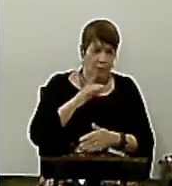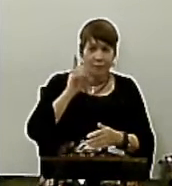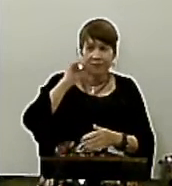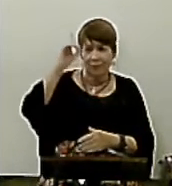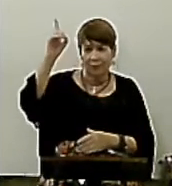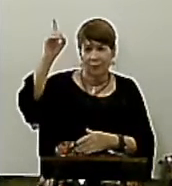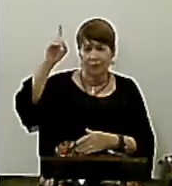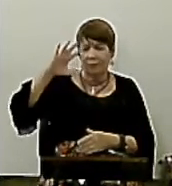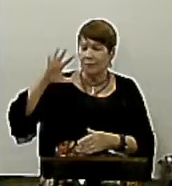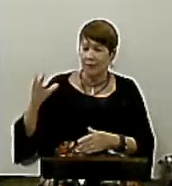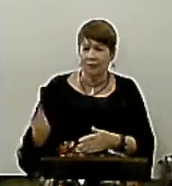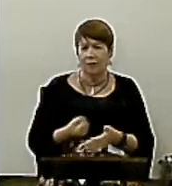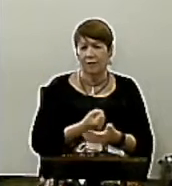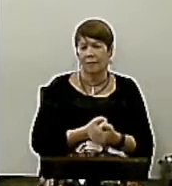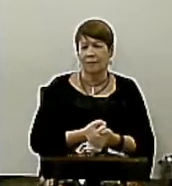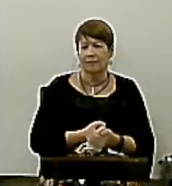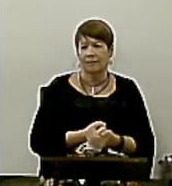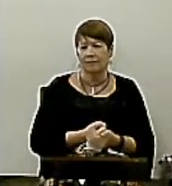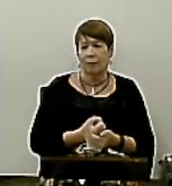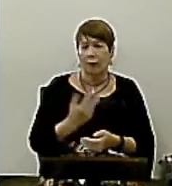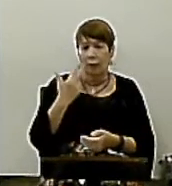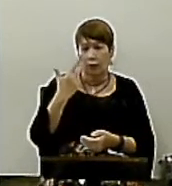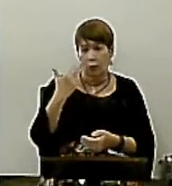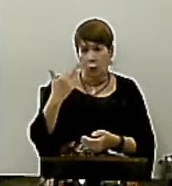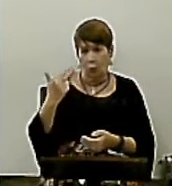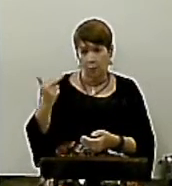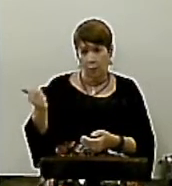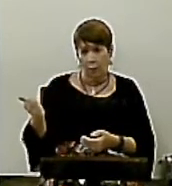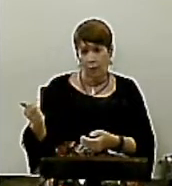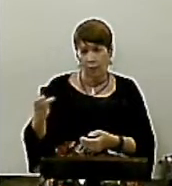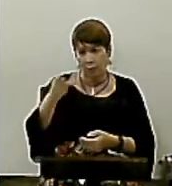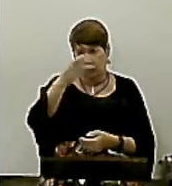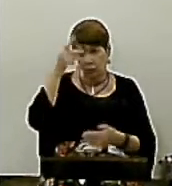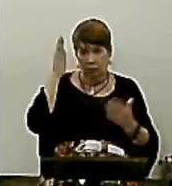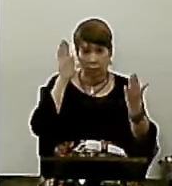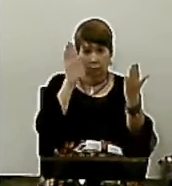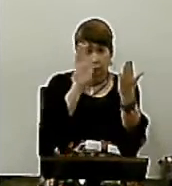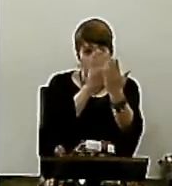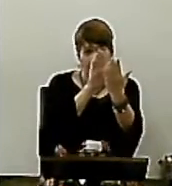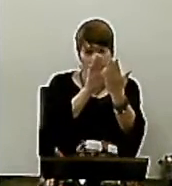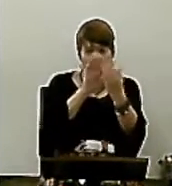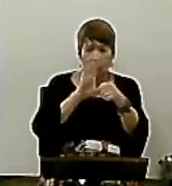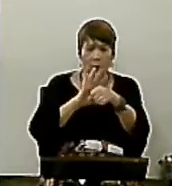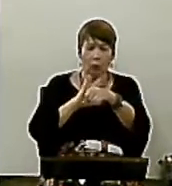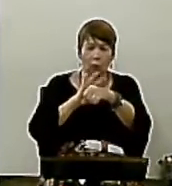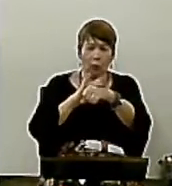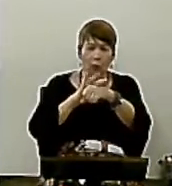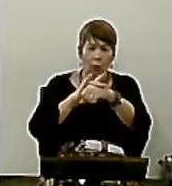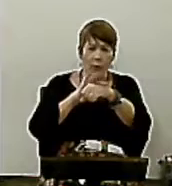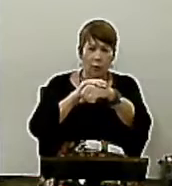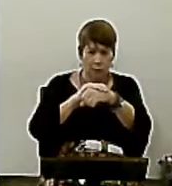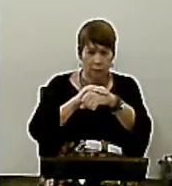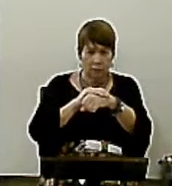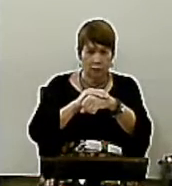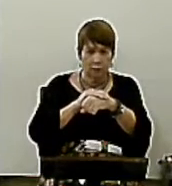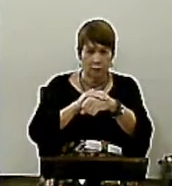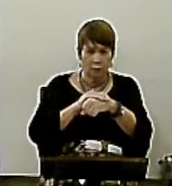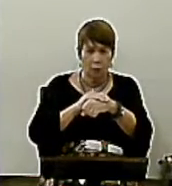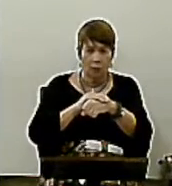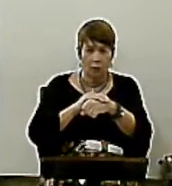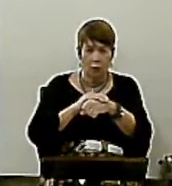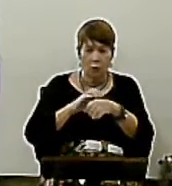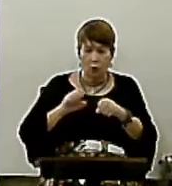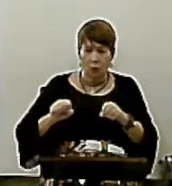E é comum Pessoas no momento Em que estão enfrentando Doenças terríveis Ou estão no meio De um acidente